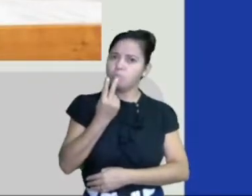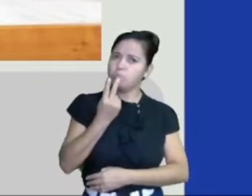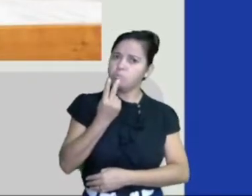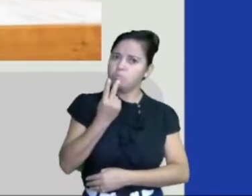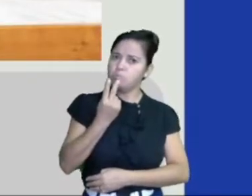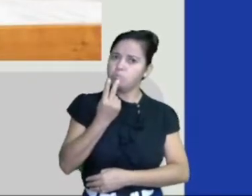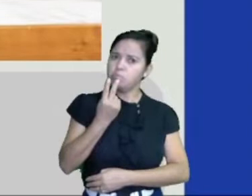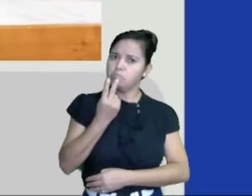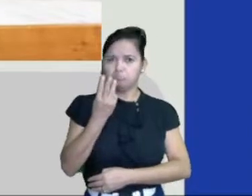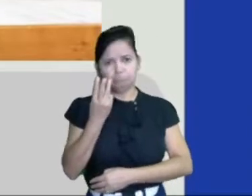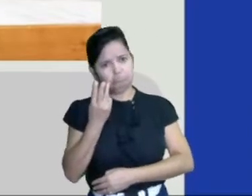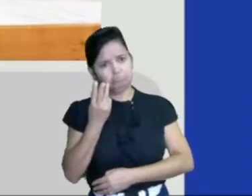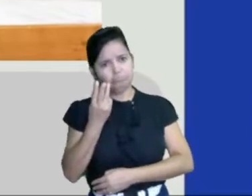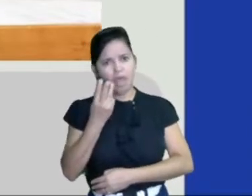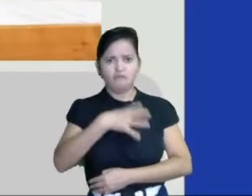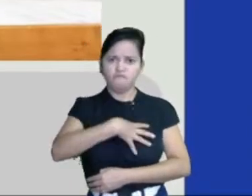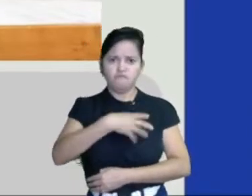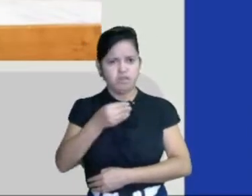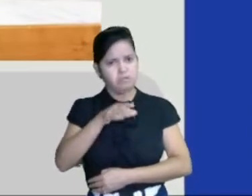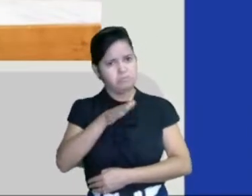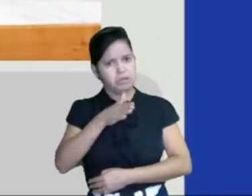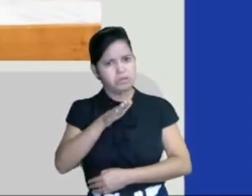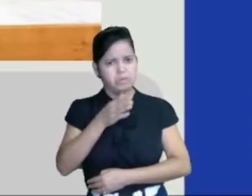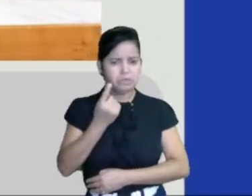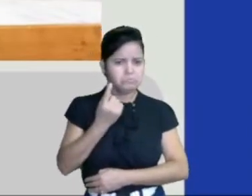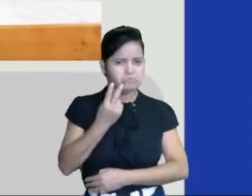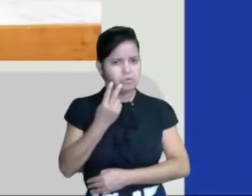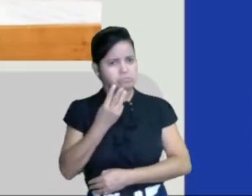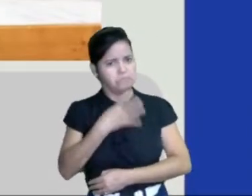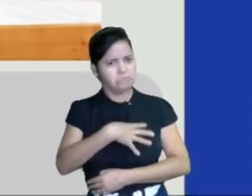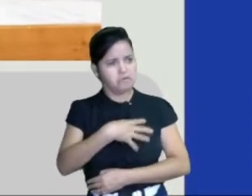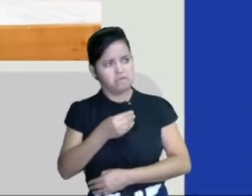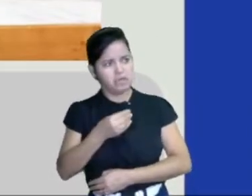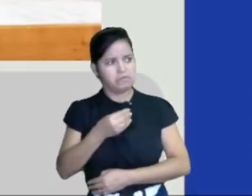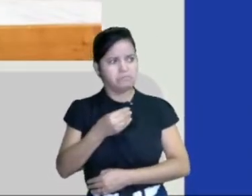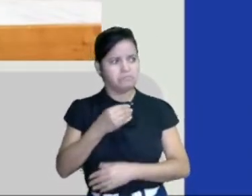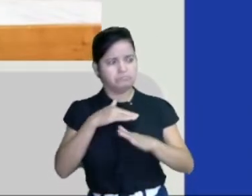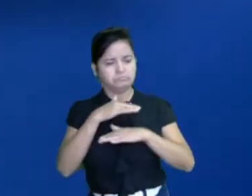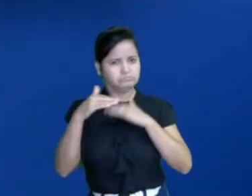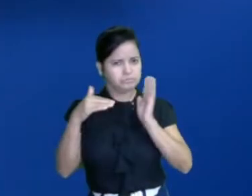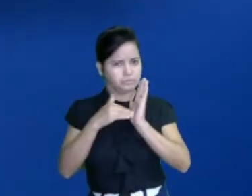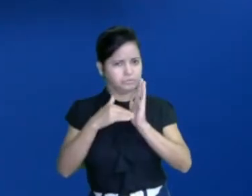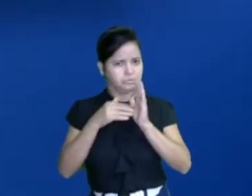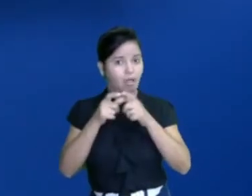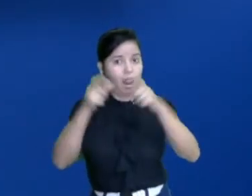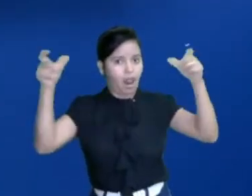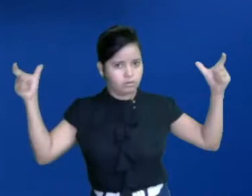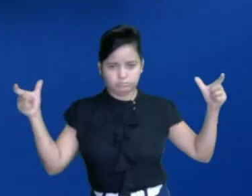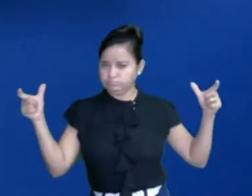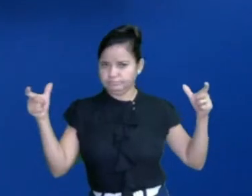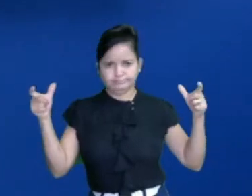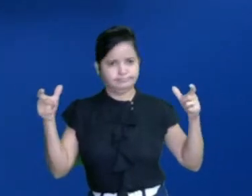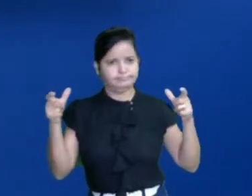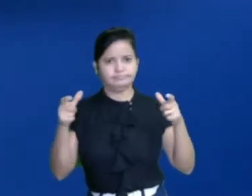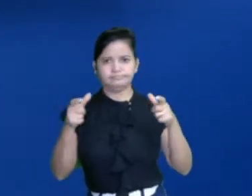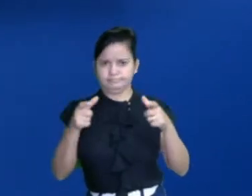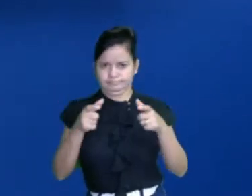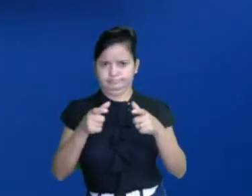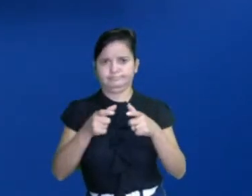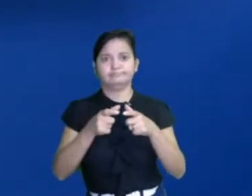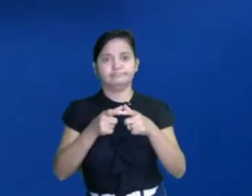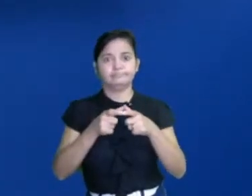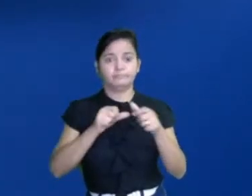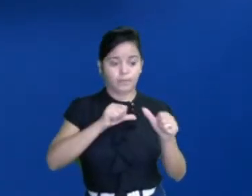dois, três no máximo de filhos. Nunca tenha mais que isso, né? Por causa de várias